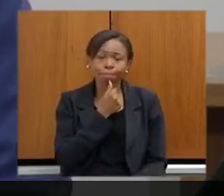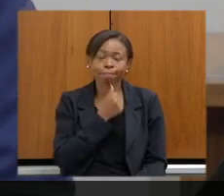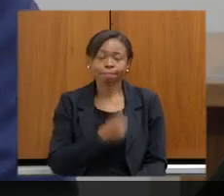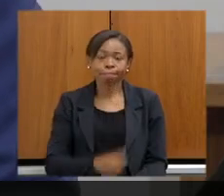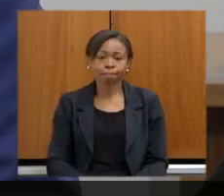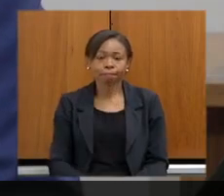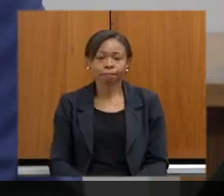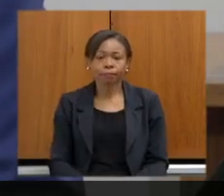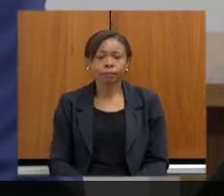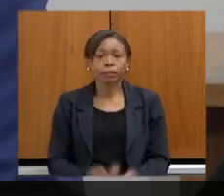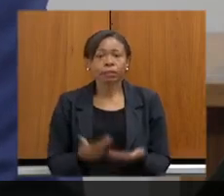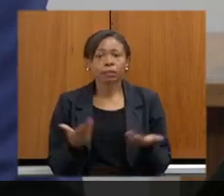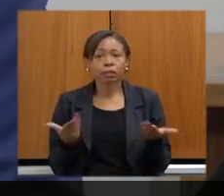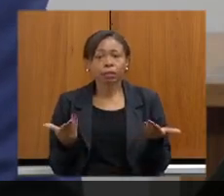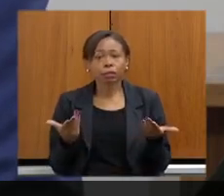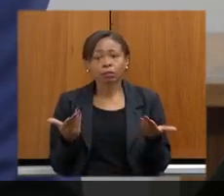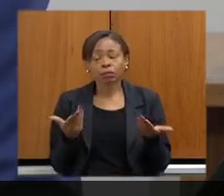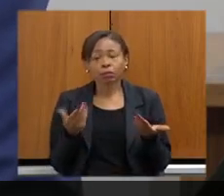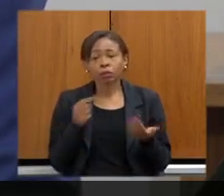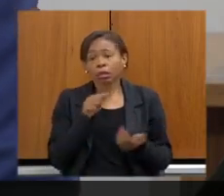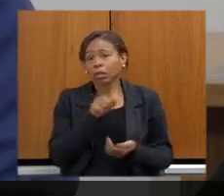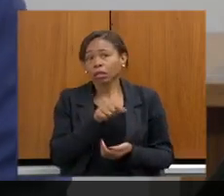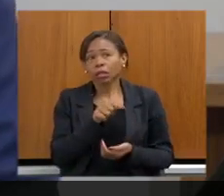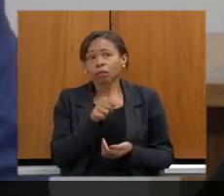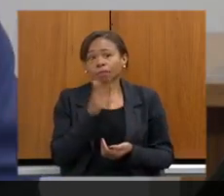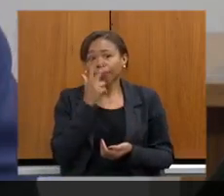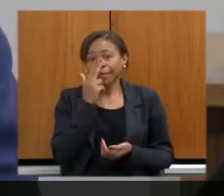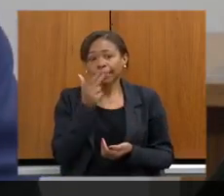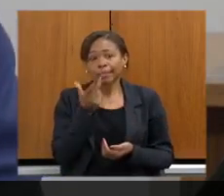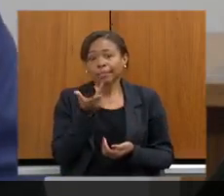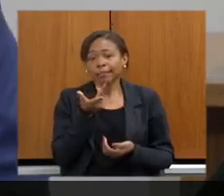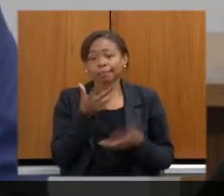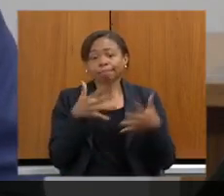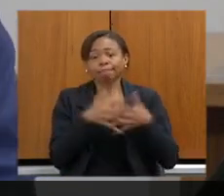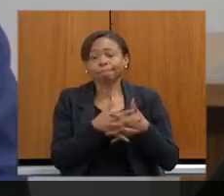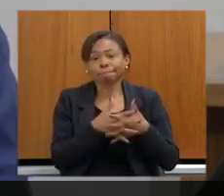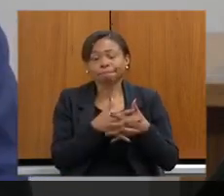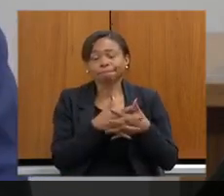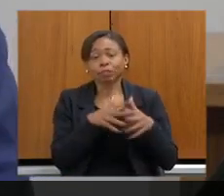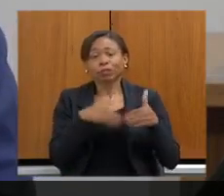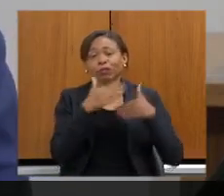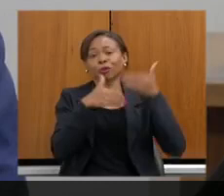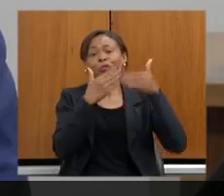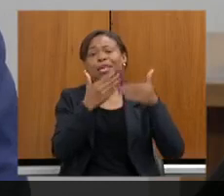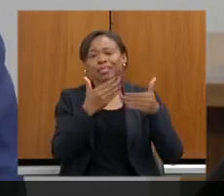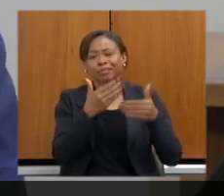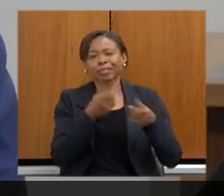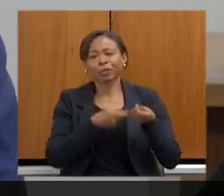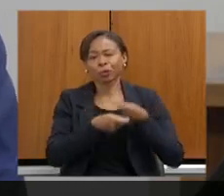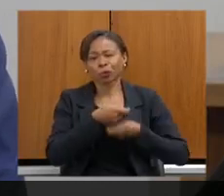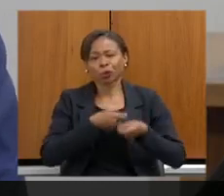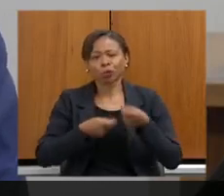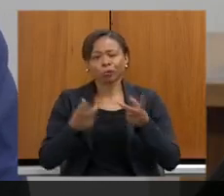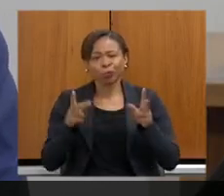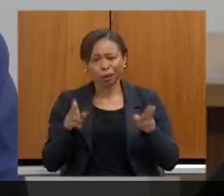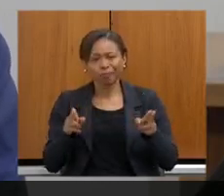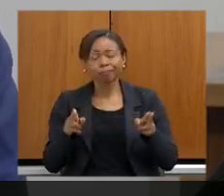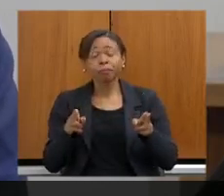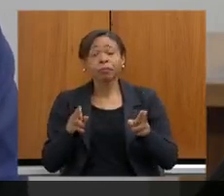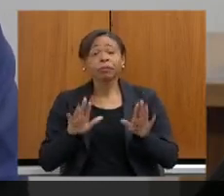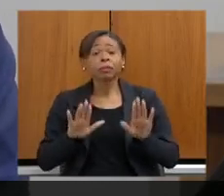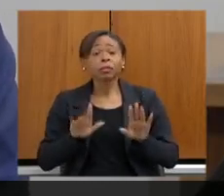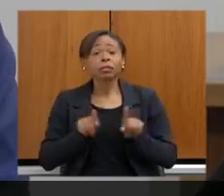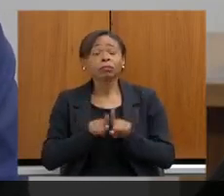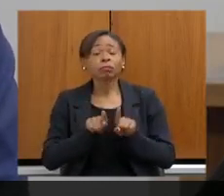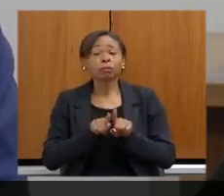fica como uma imagem de um empecilho para desenvolvimento econômico. E, da mesma forma, a falta de estrutura da